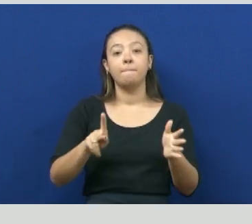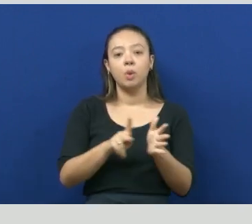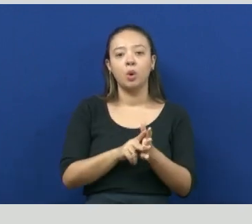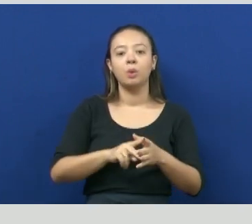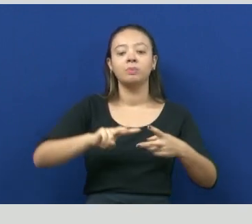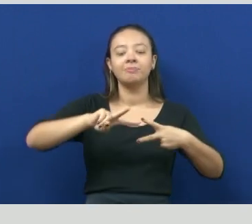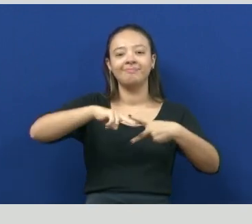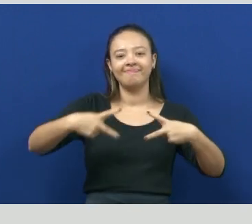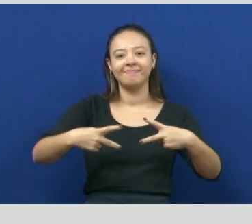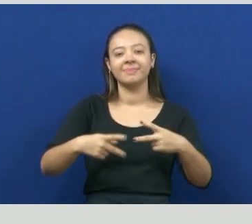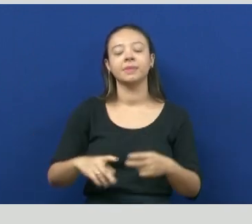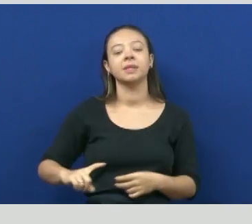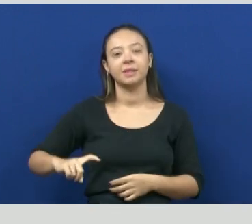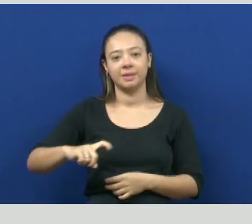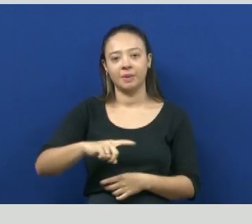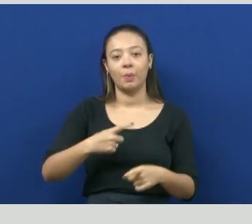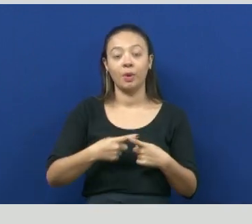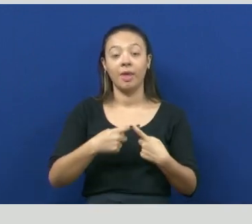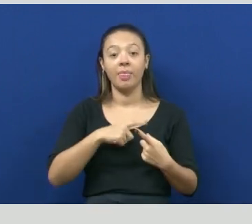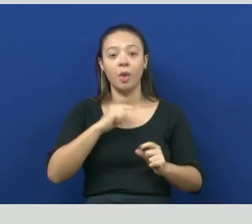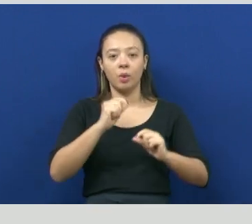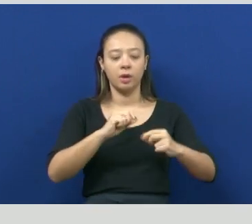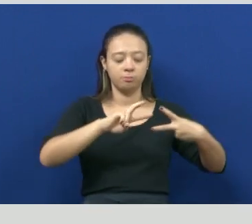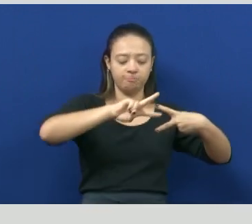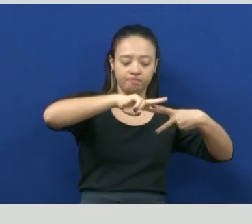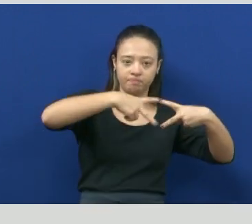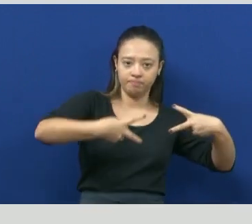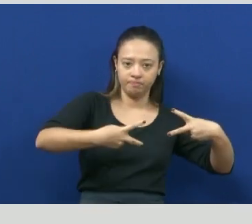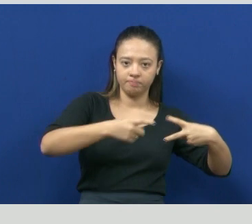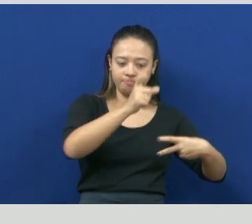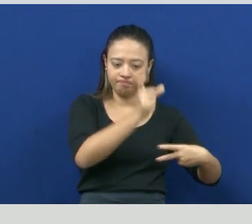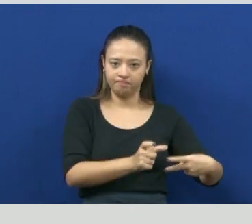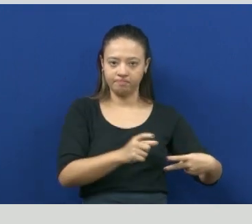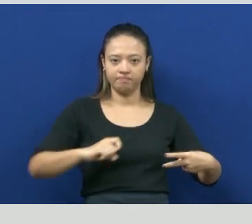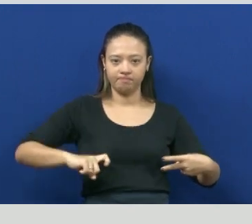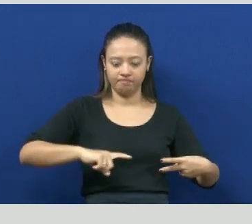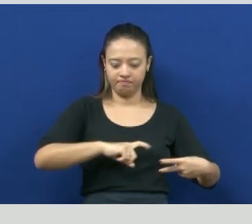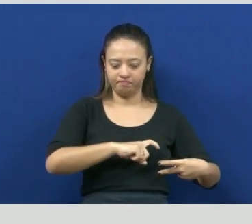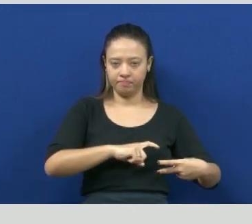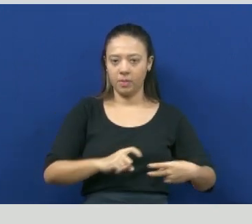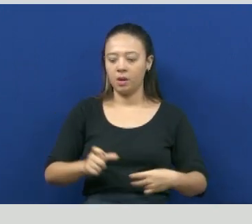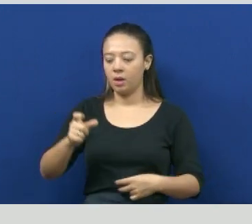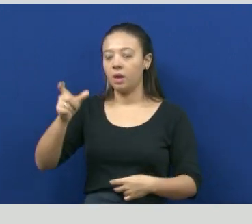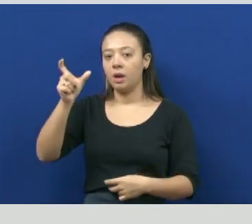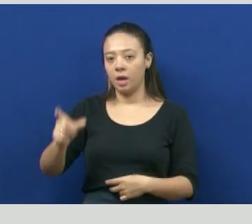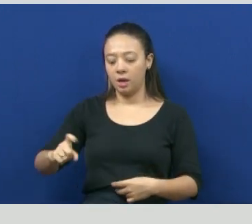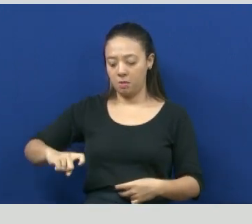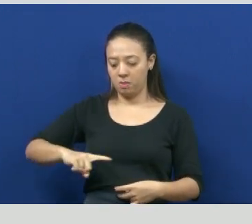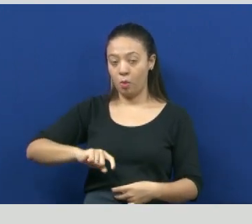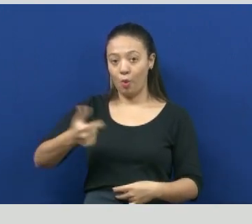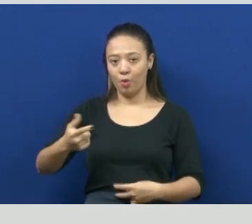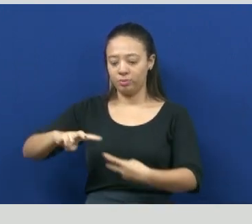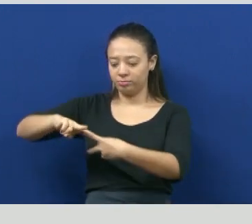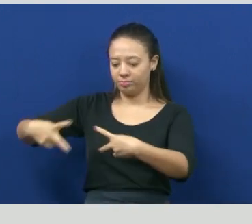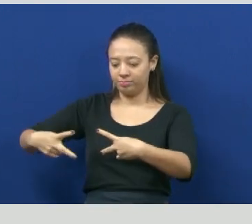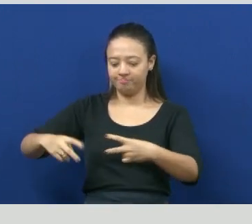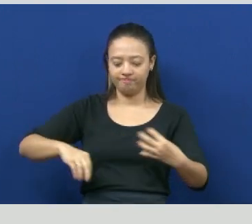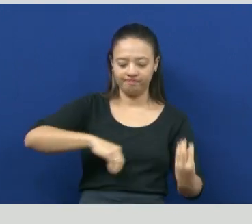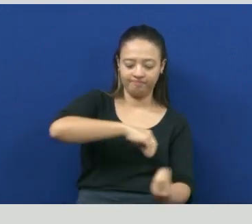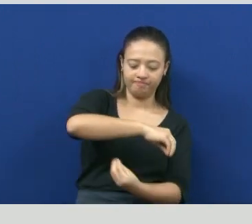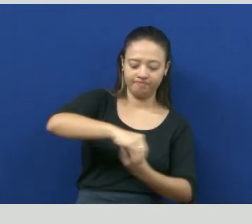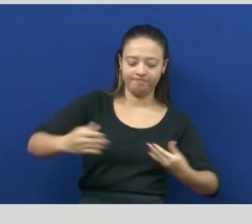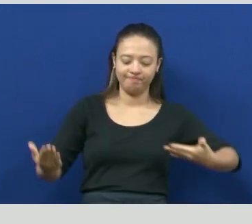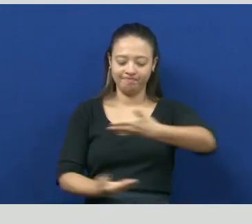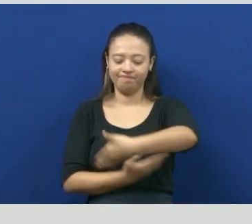haver uma troca de material genético e nós vamos ter bactérias talvez até mais resistentes. Como a gente